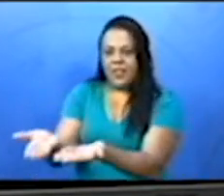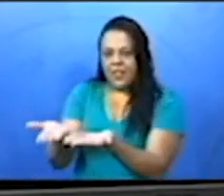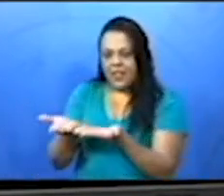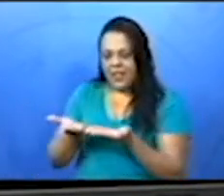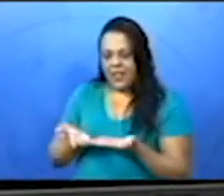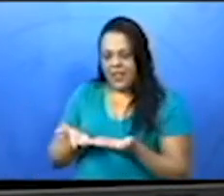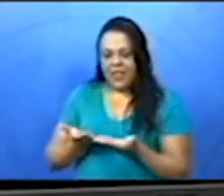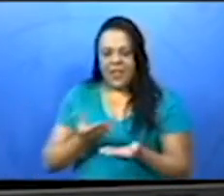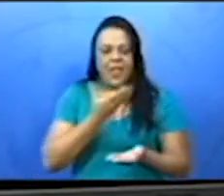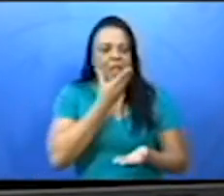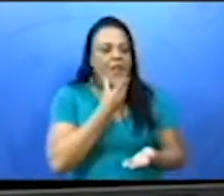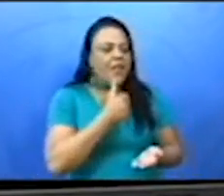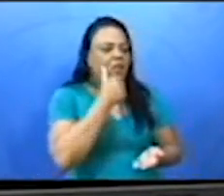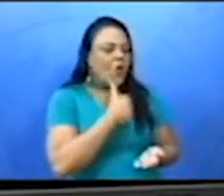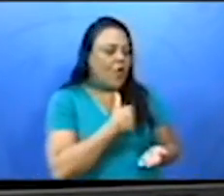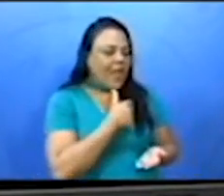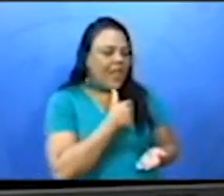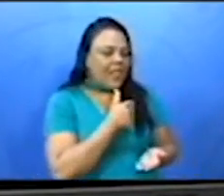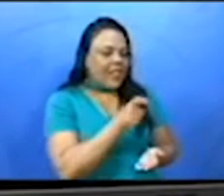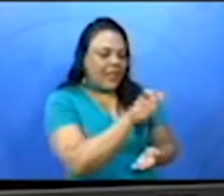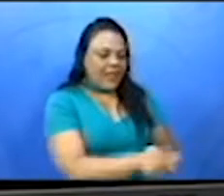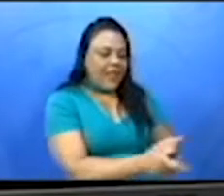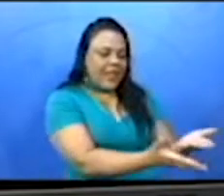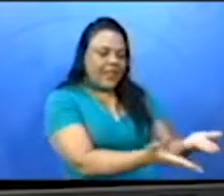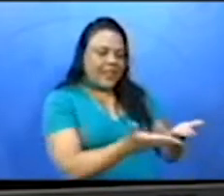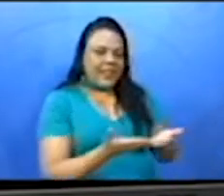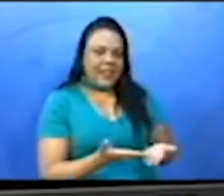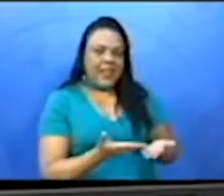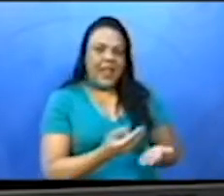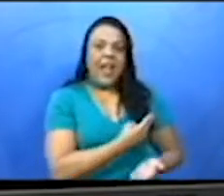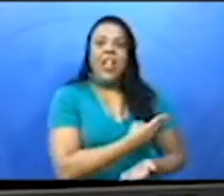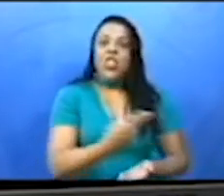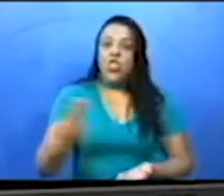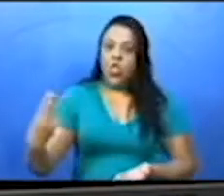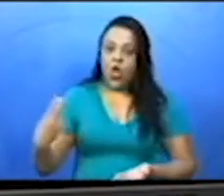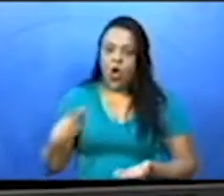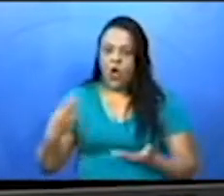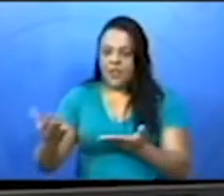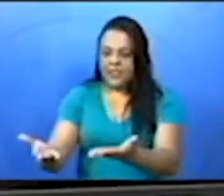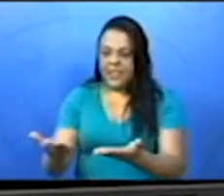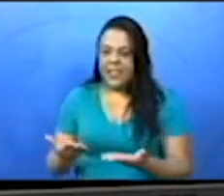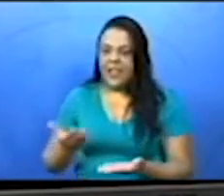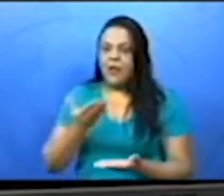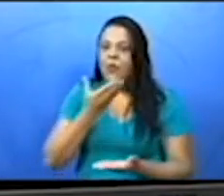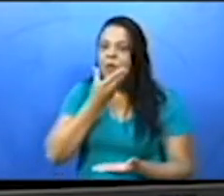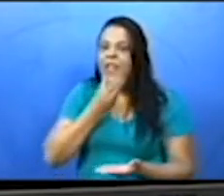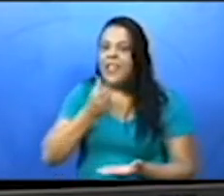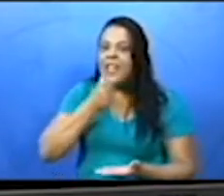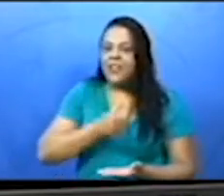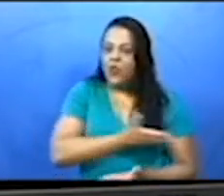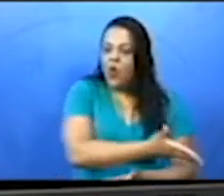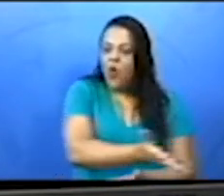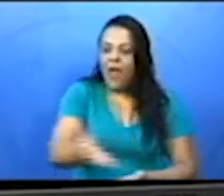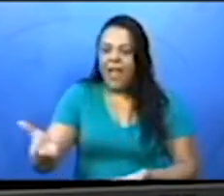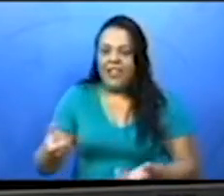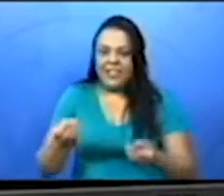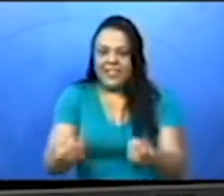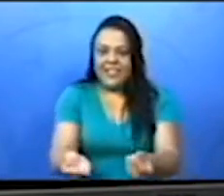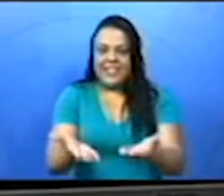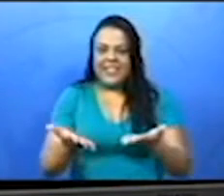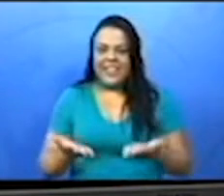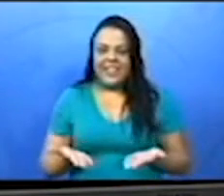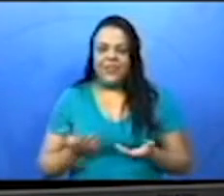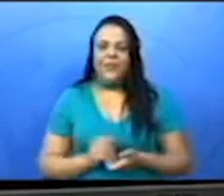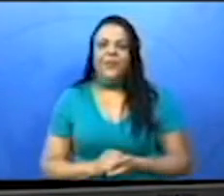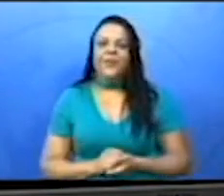traremos, eles ou elas trarão. E agora, vamos fazer com o verbo